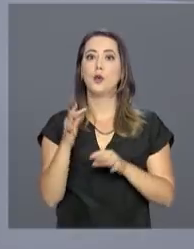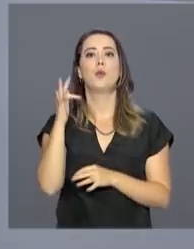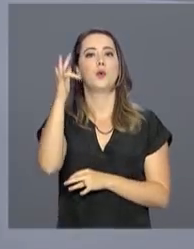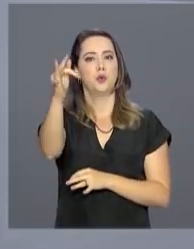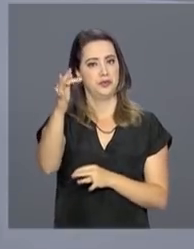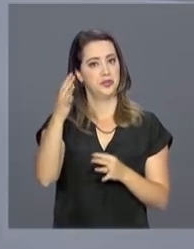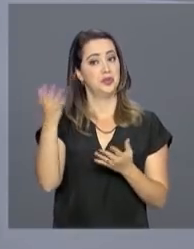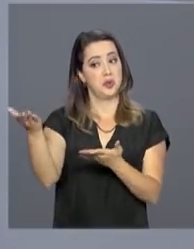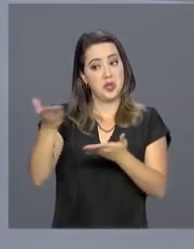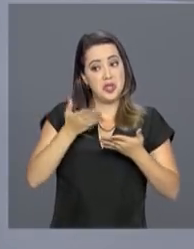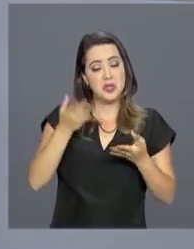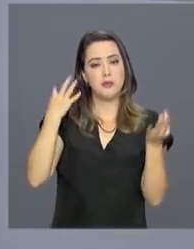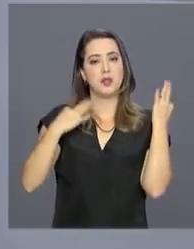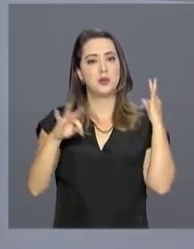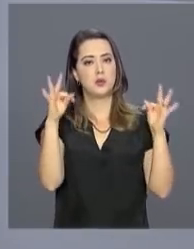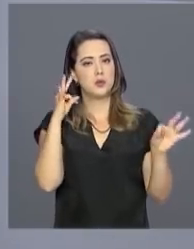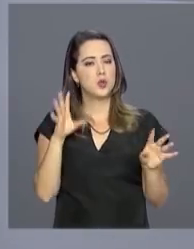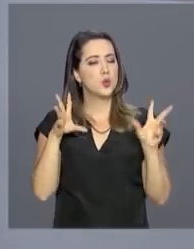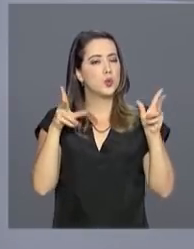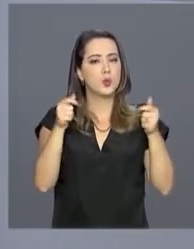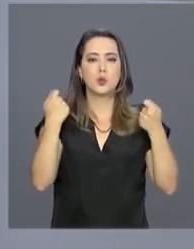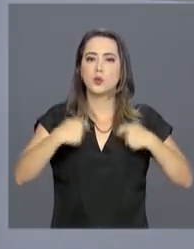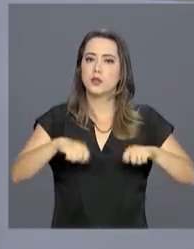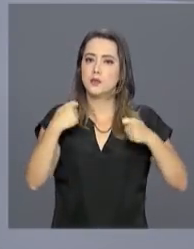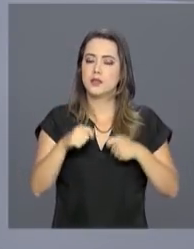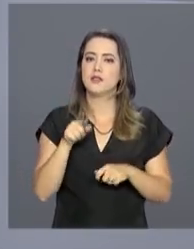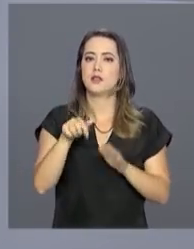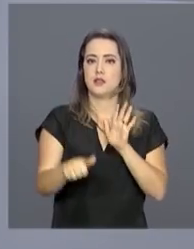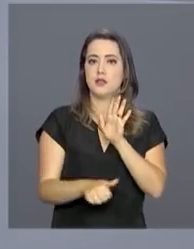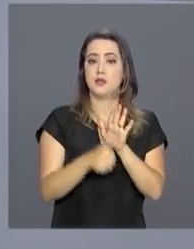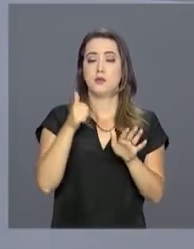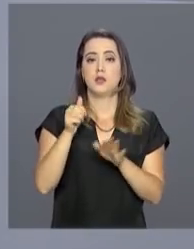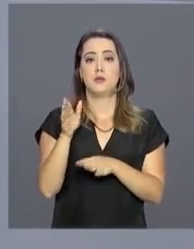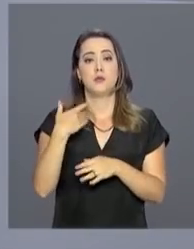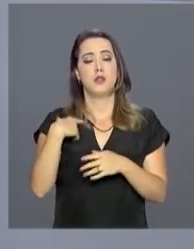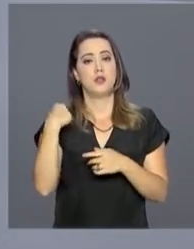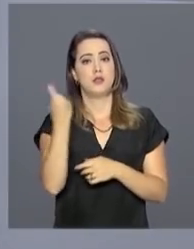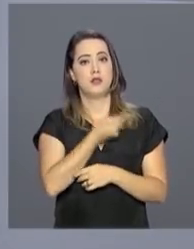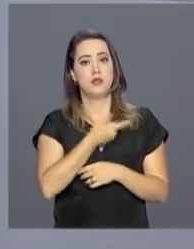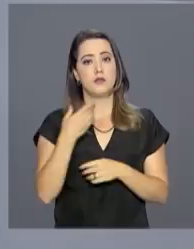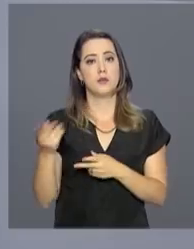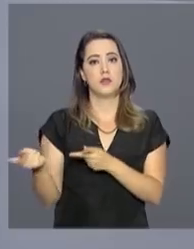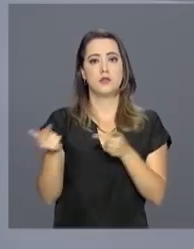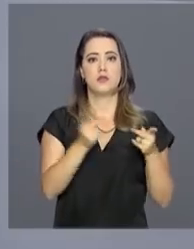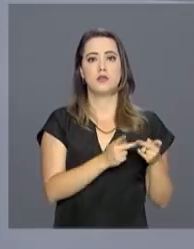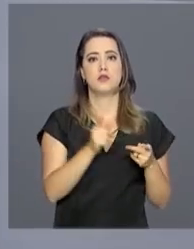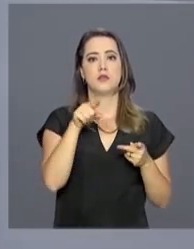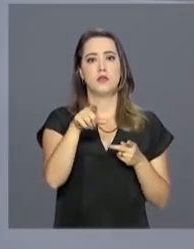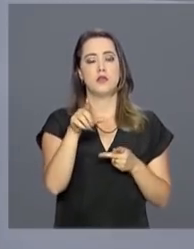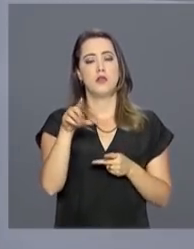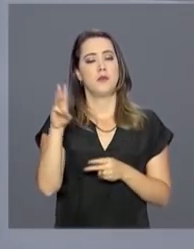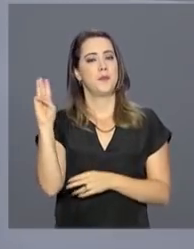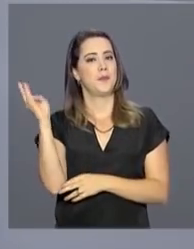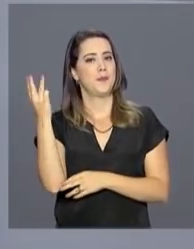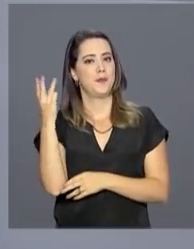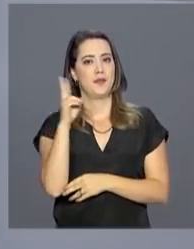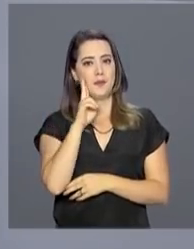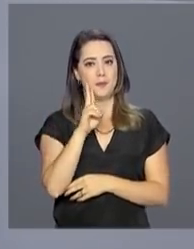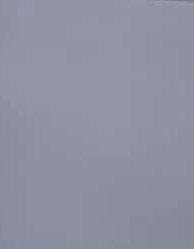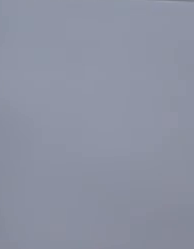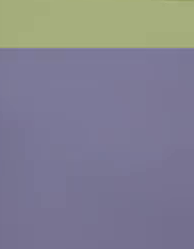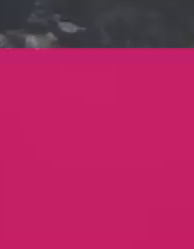turistas com toda a infraestrutura necessária. Nessa primeira matéria, nós vamos ao Parque Nacional Lençóis Maranhenses.